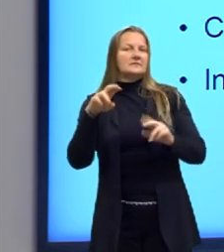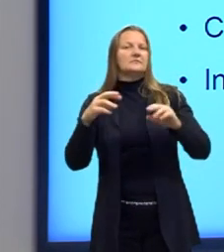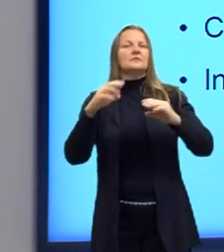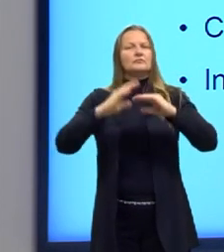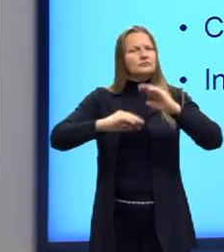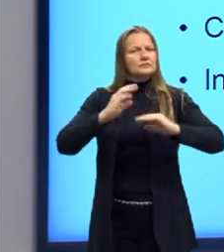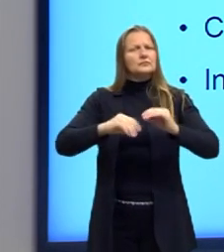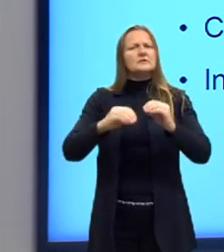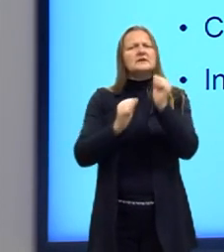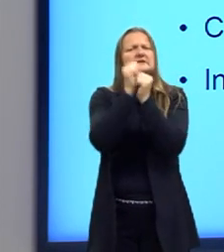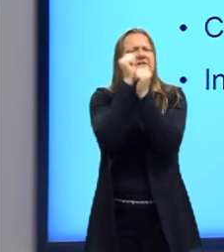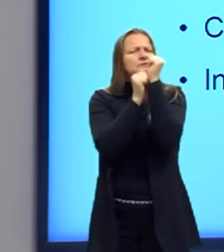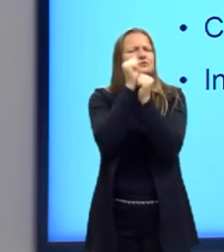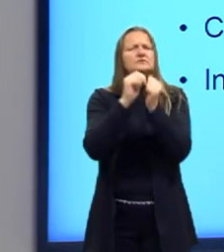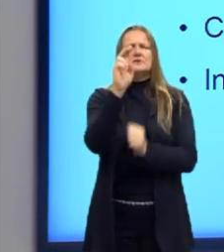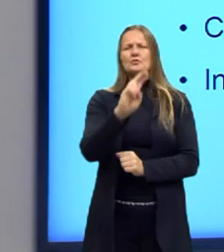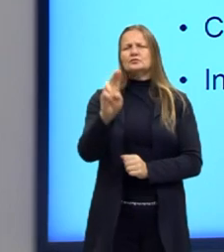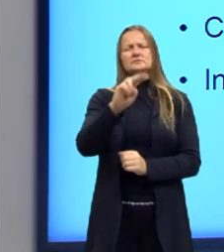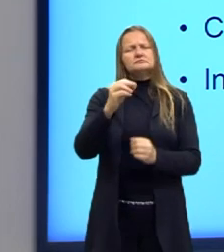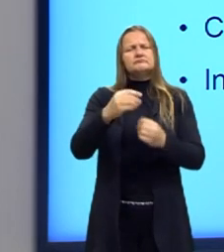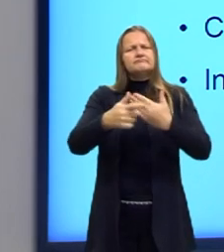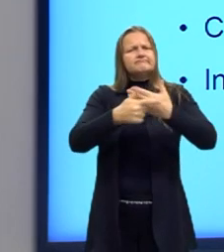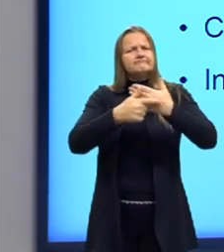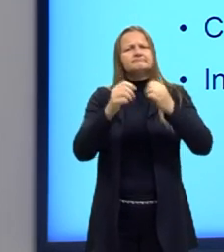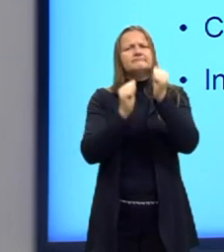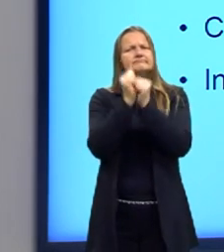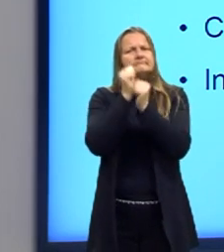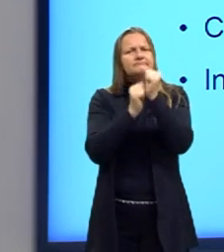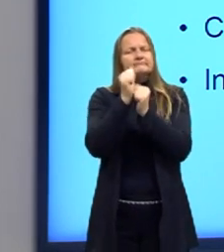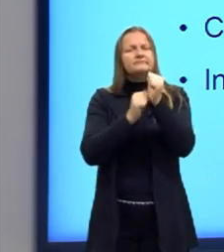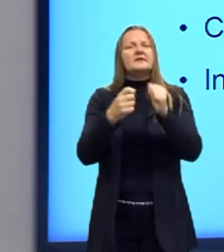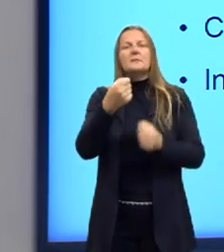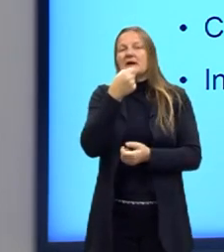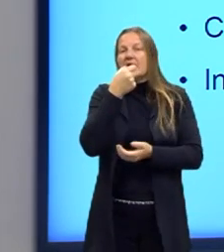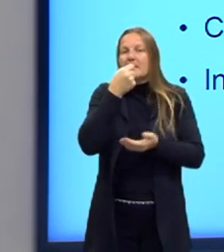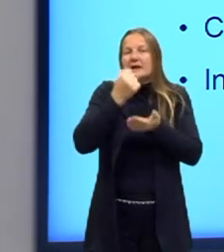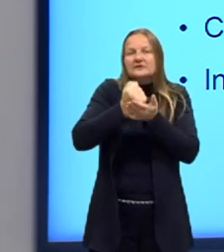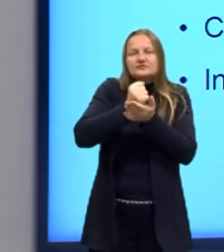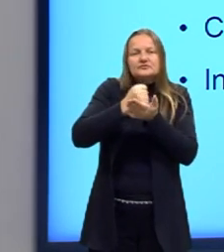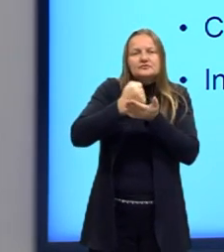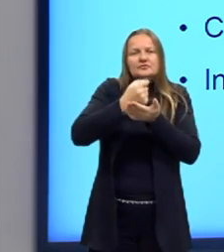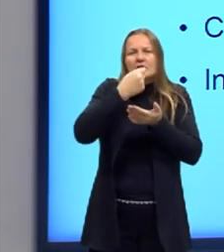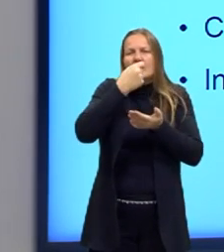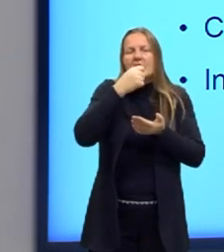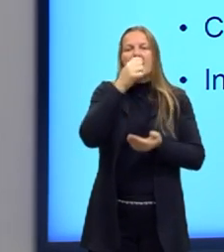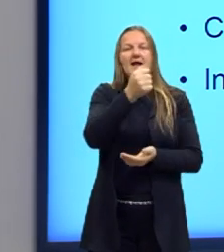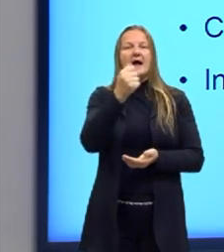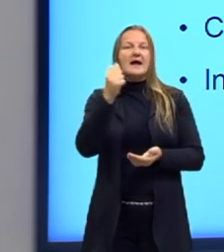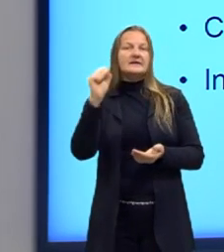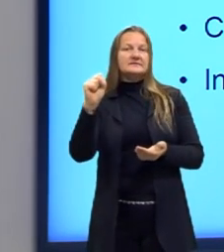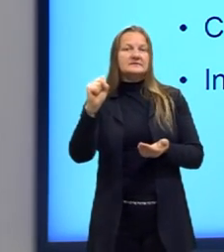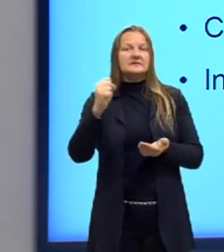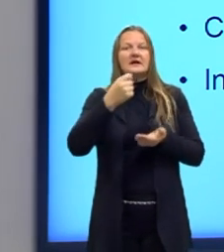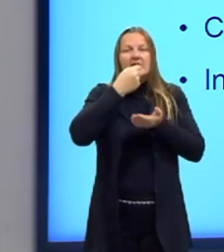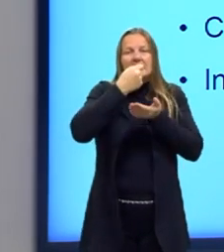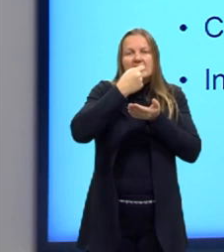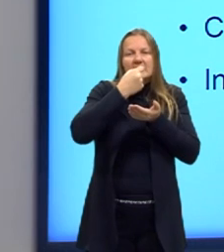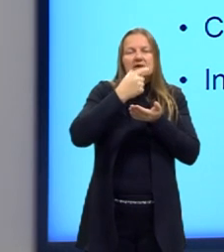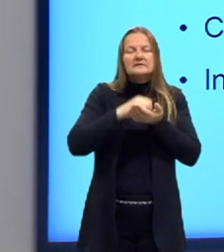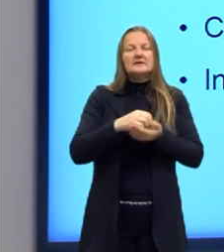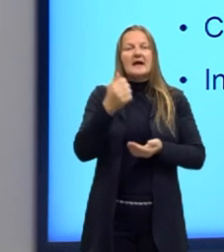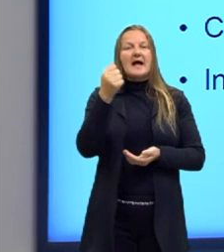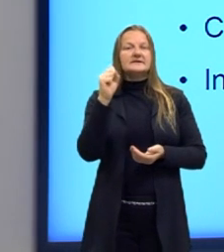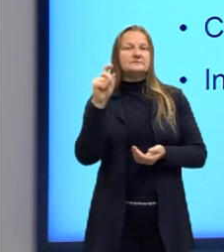nas nossas indústrias e a gente vai ver depois. Na produção de medicamento, como o ácido acetil salicílico, que é a aspirina,